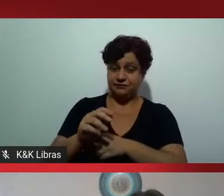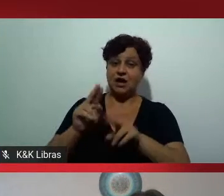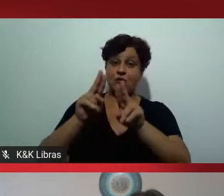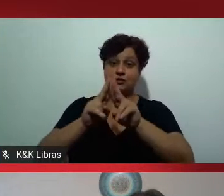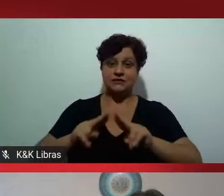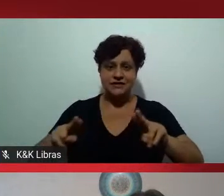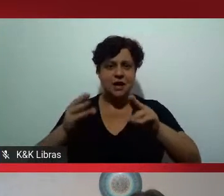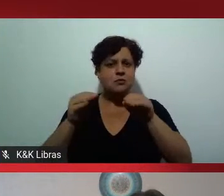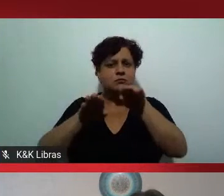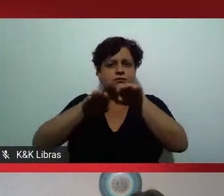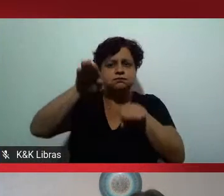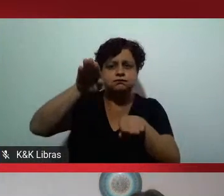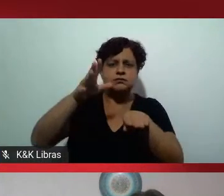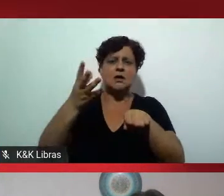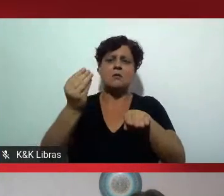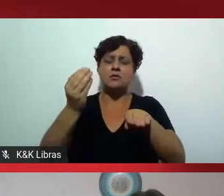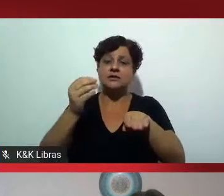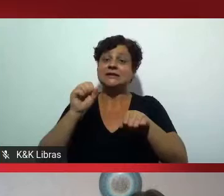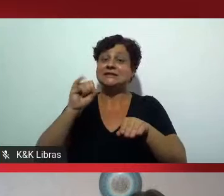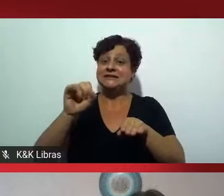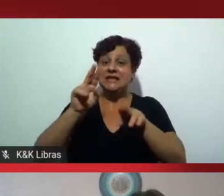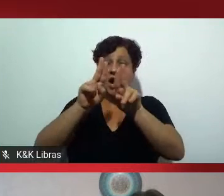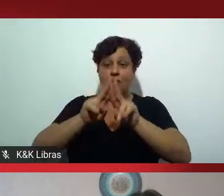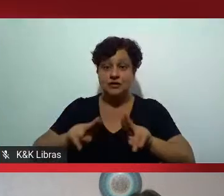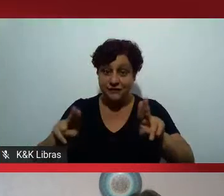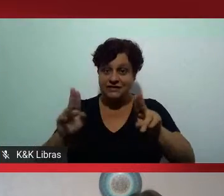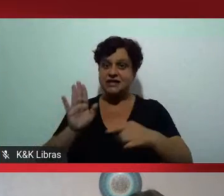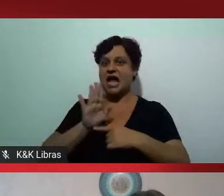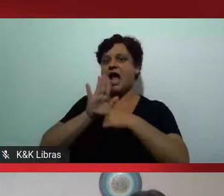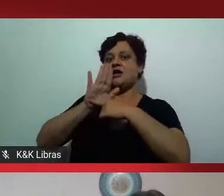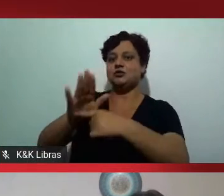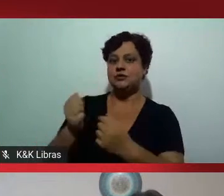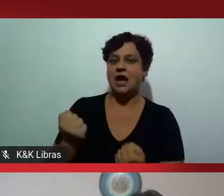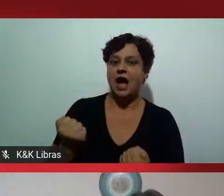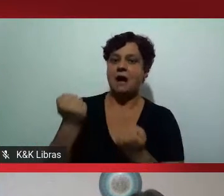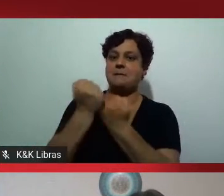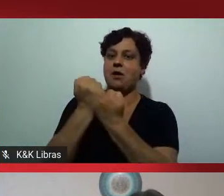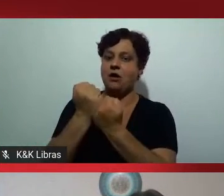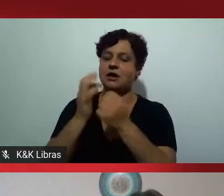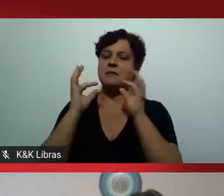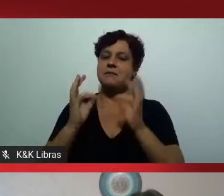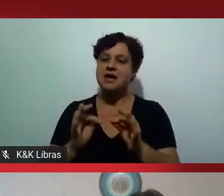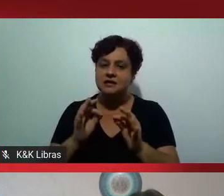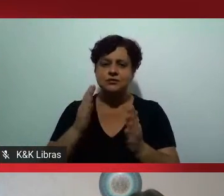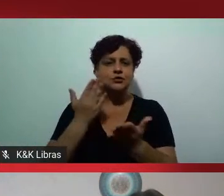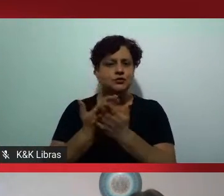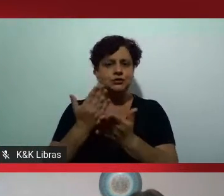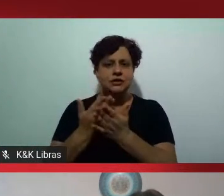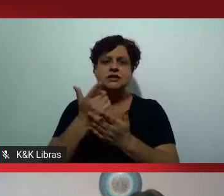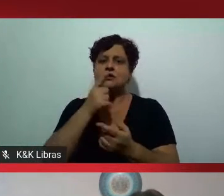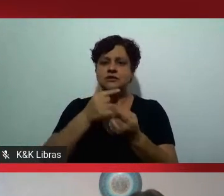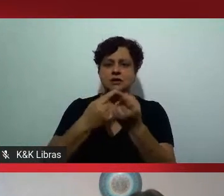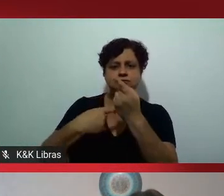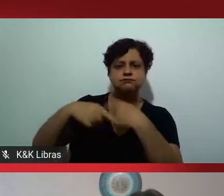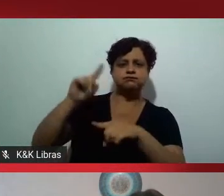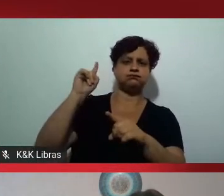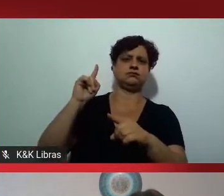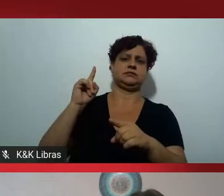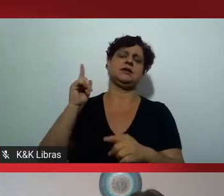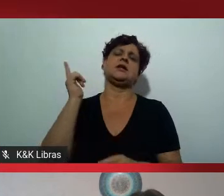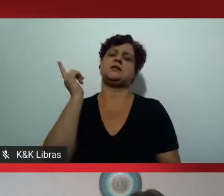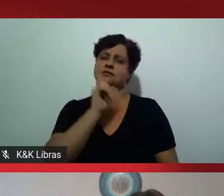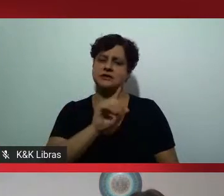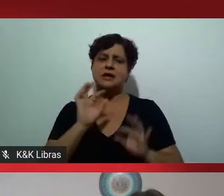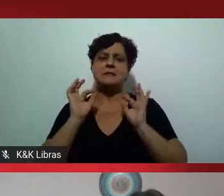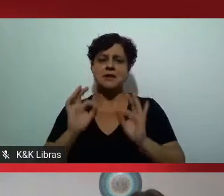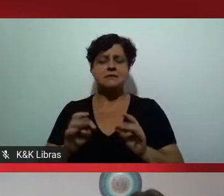desigualdade, quando a universidade investe nesses estudantes, investe nessas estudantes, nós temos um impacto muito grande. E aí,